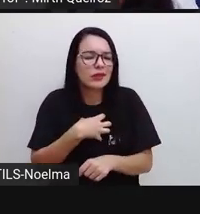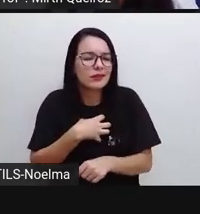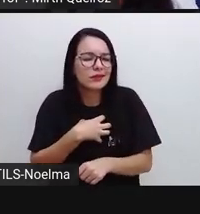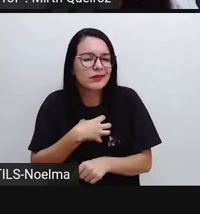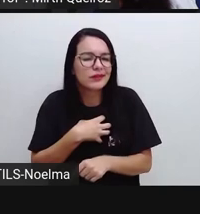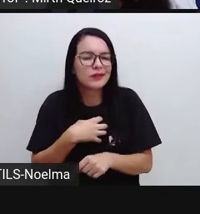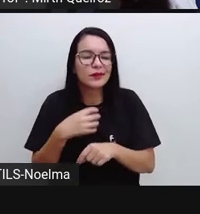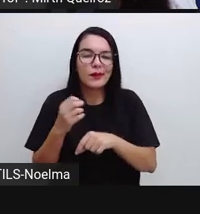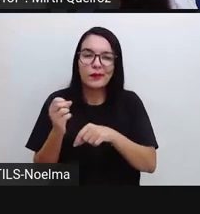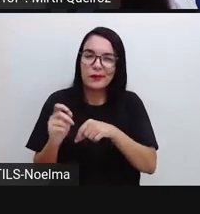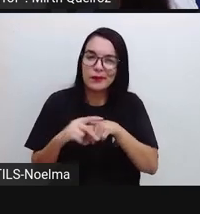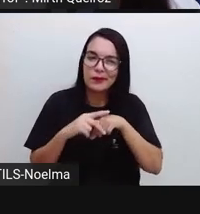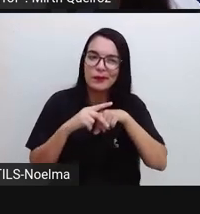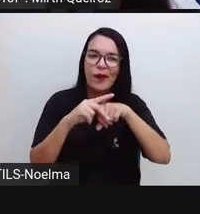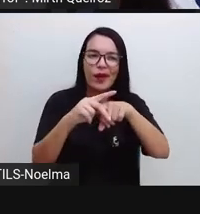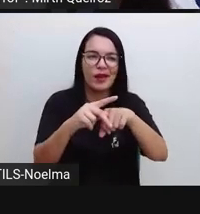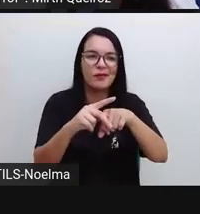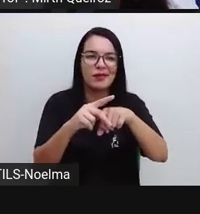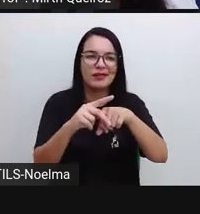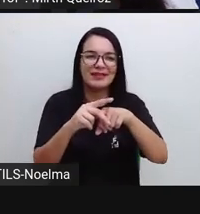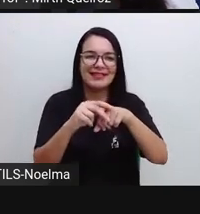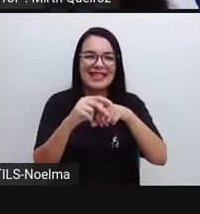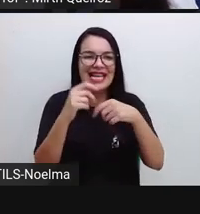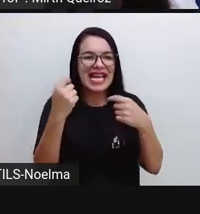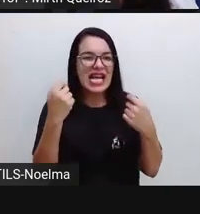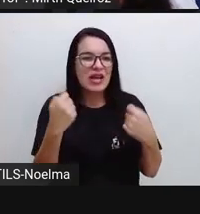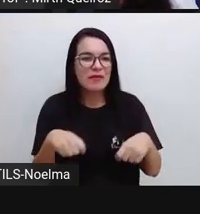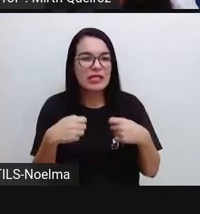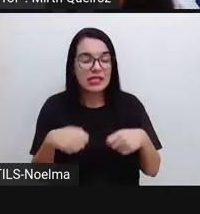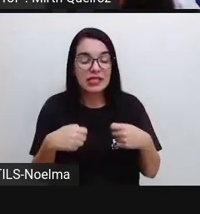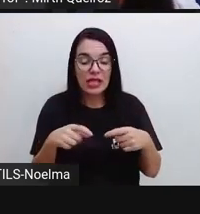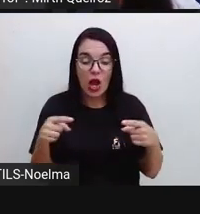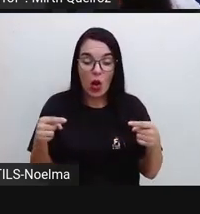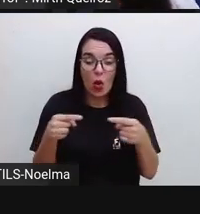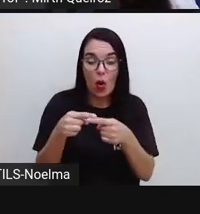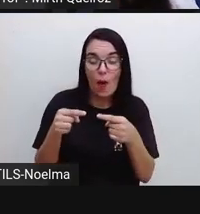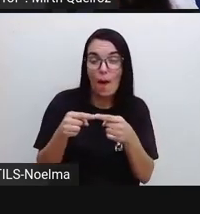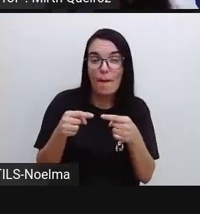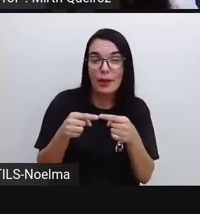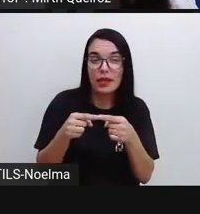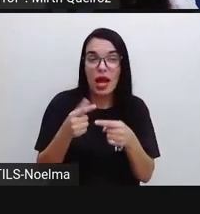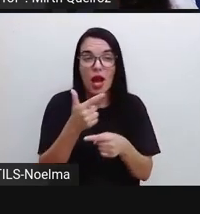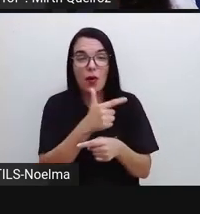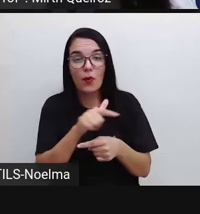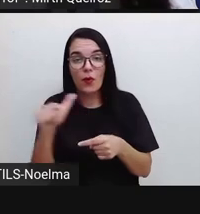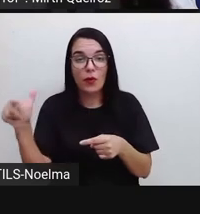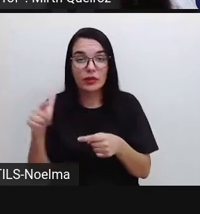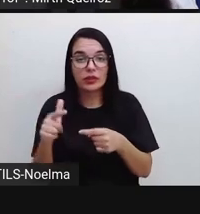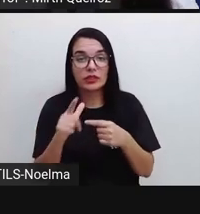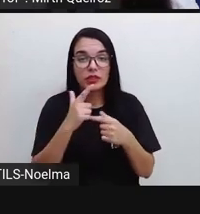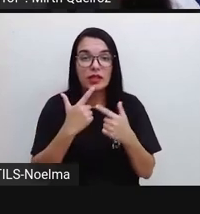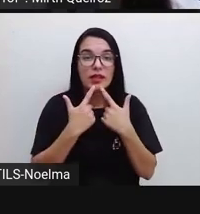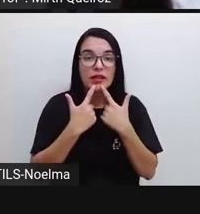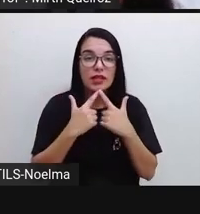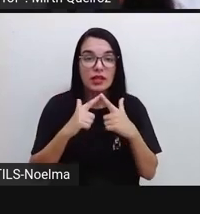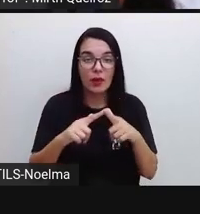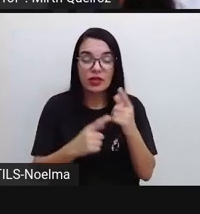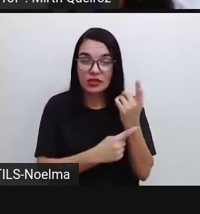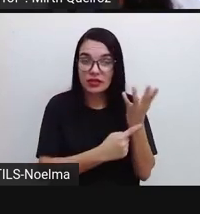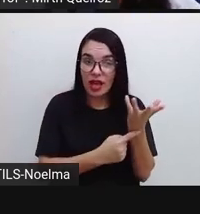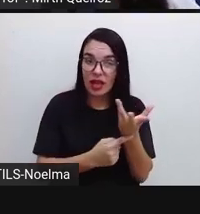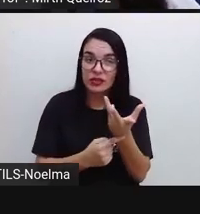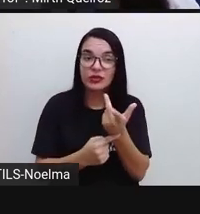é a expressividade, né? podendo combinar aí com outras linguagens artísticas e aí